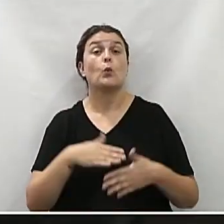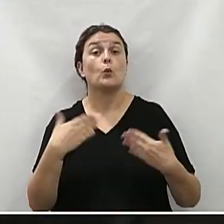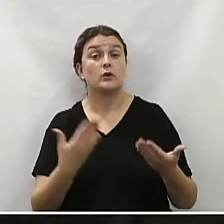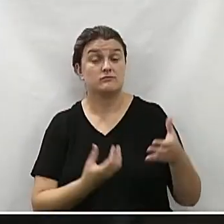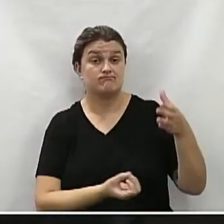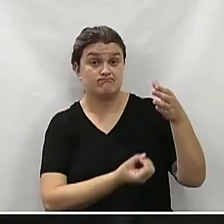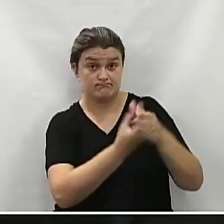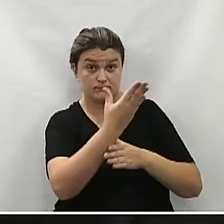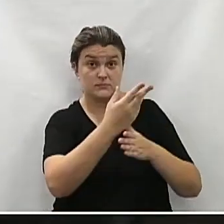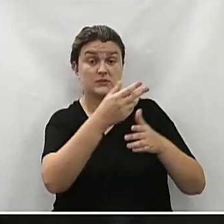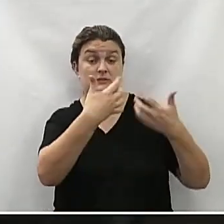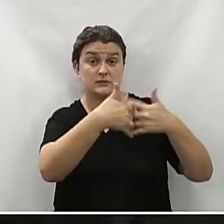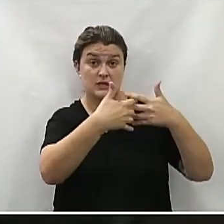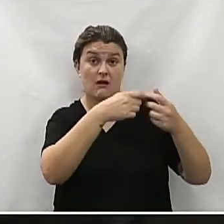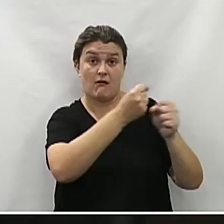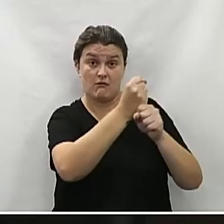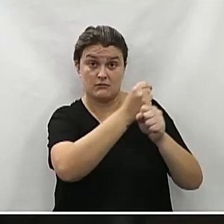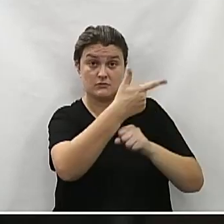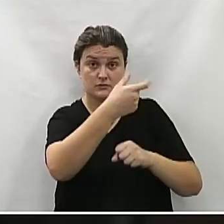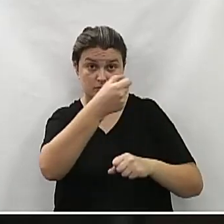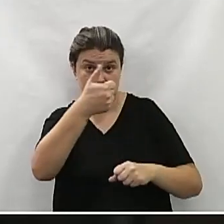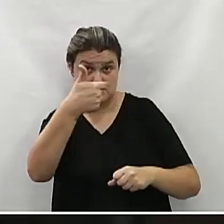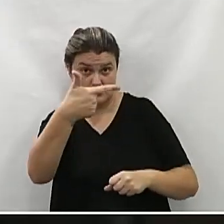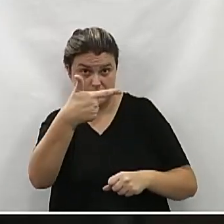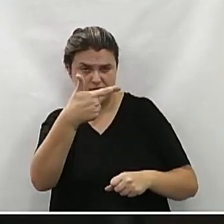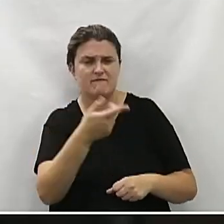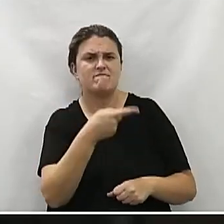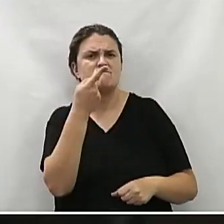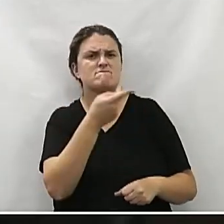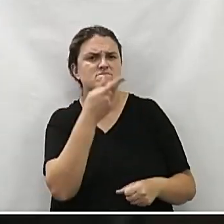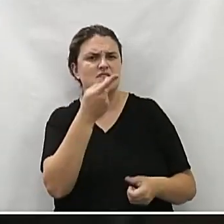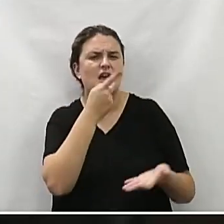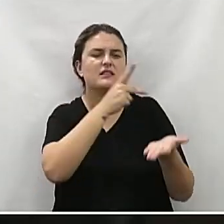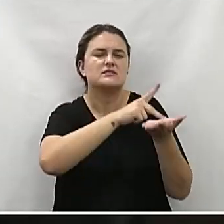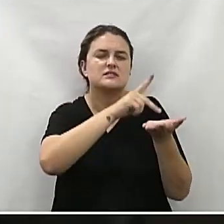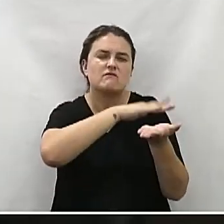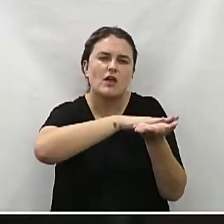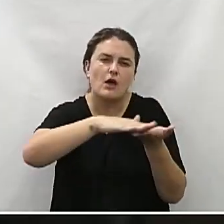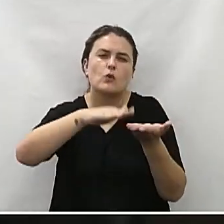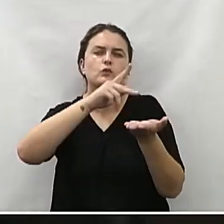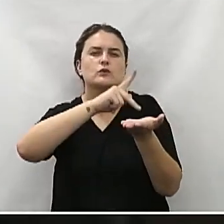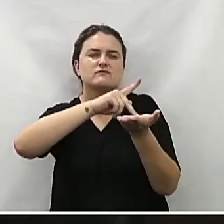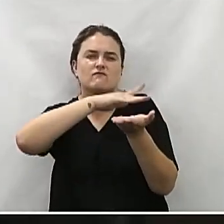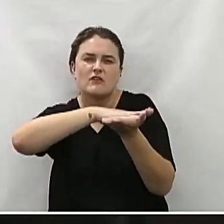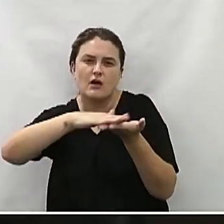construção do plano diretor de 2012, se fala muito em pavimentação.